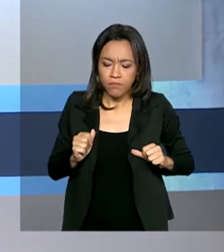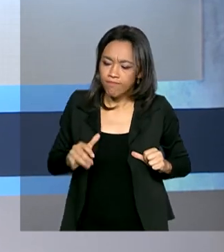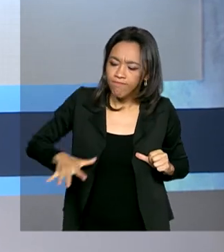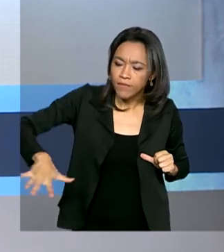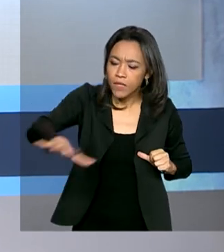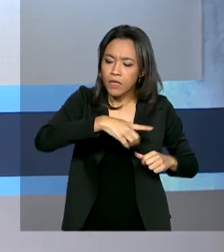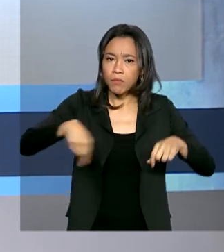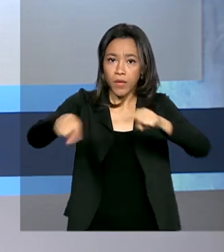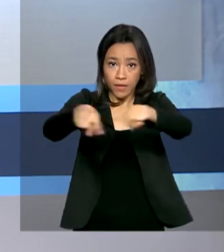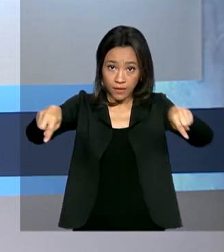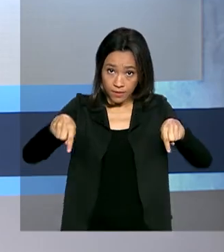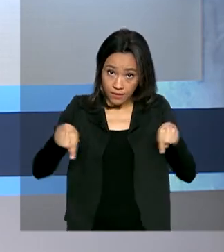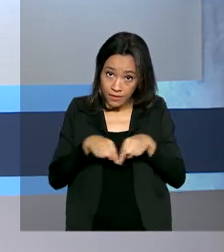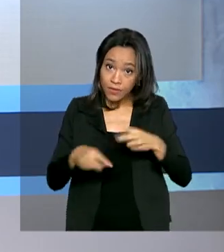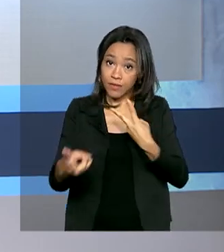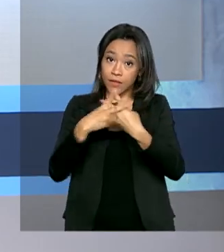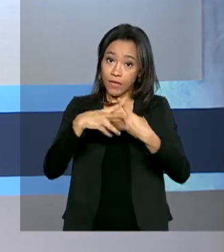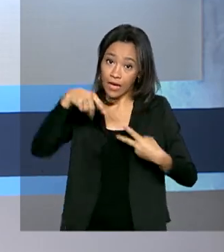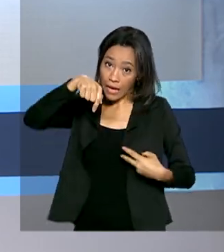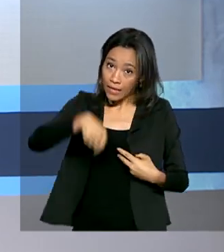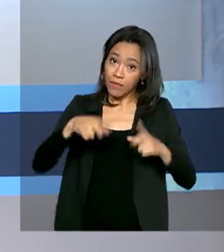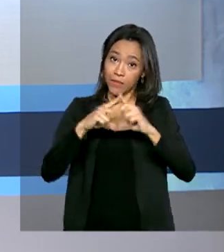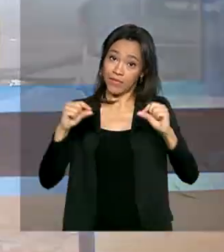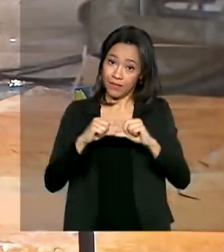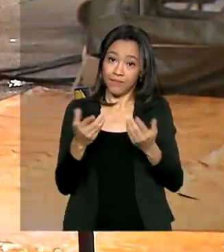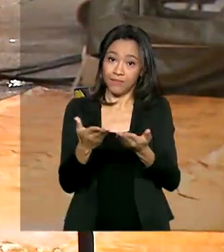Penitenciário da Papuda, no Distrito Federal.